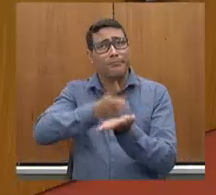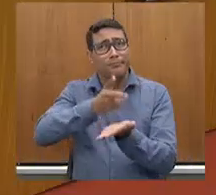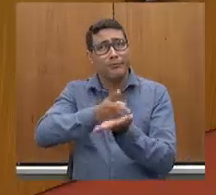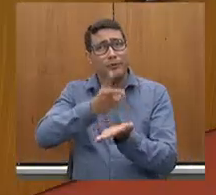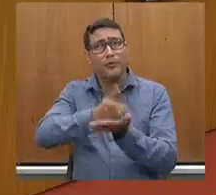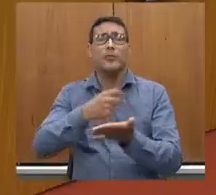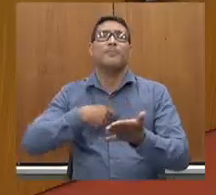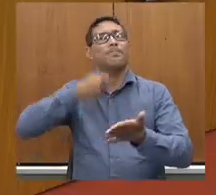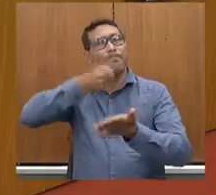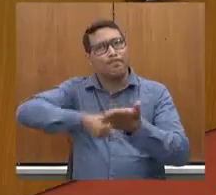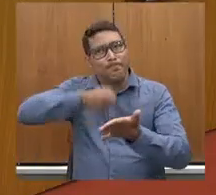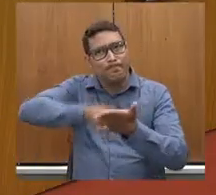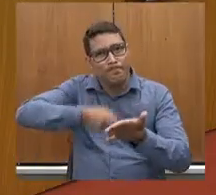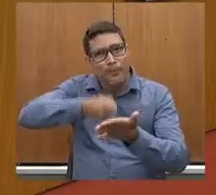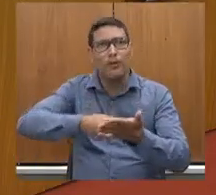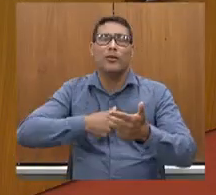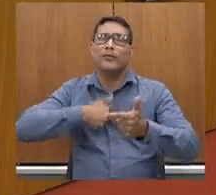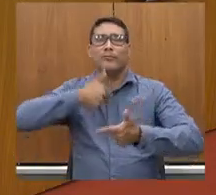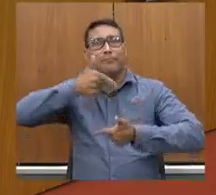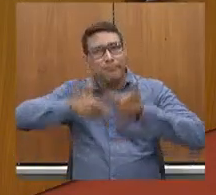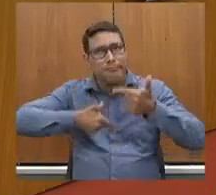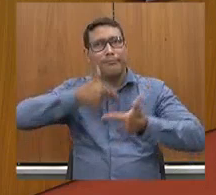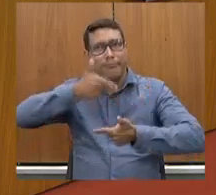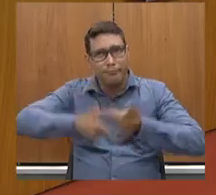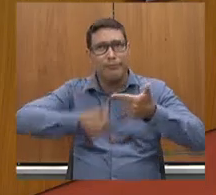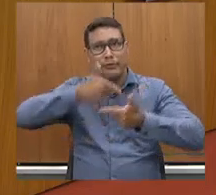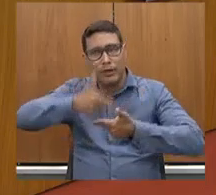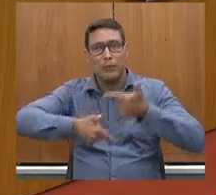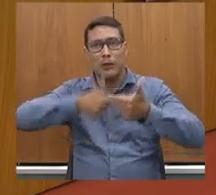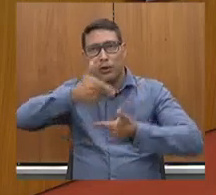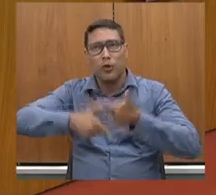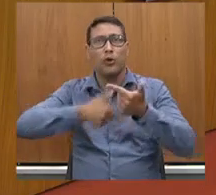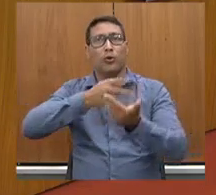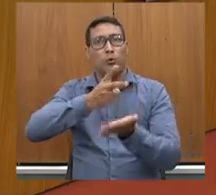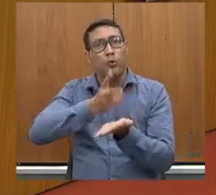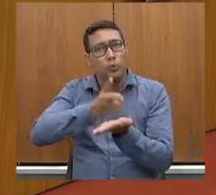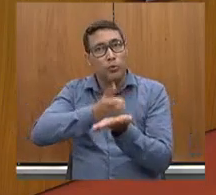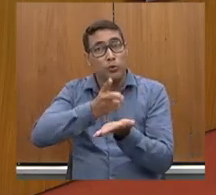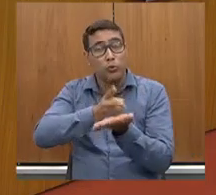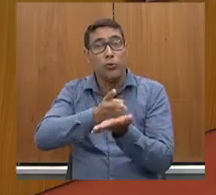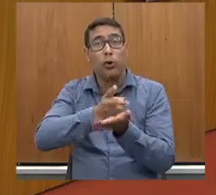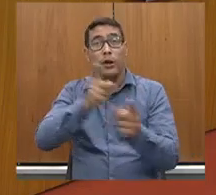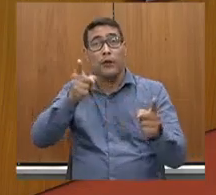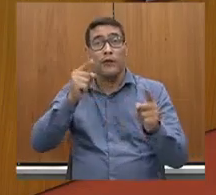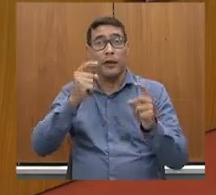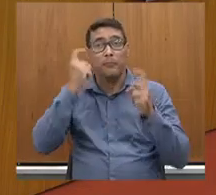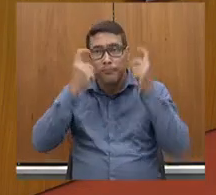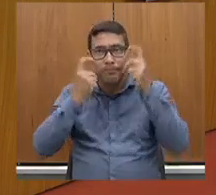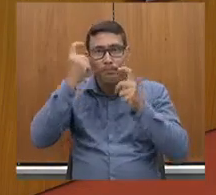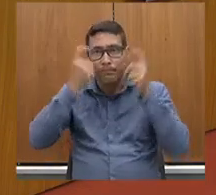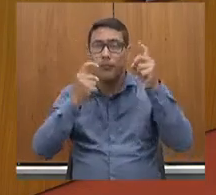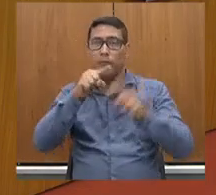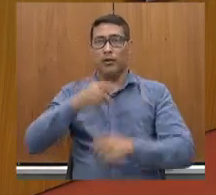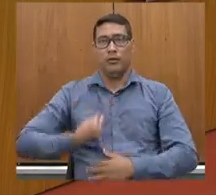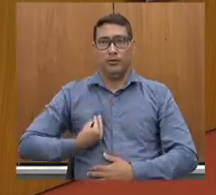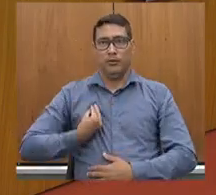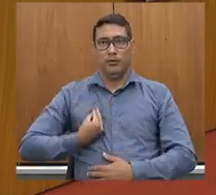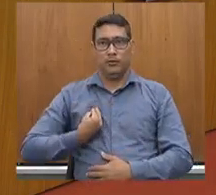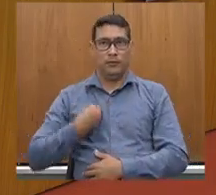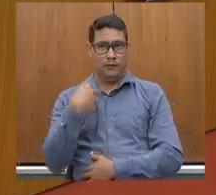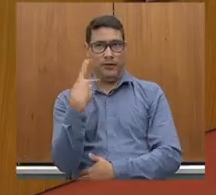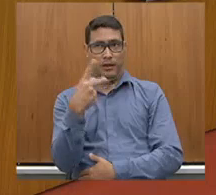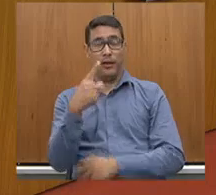lutou, trabalhou o tempo inteiro. Eu fiquei, eu temi pela vida dele. E ele venceu,